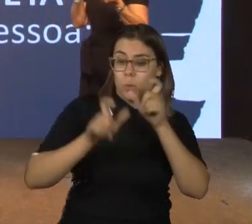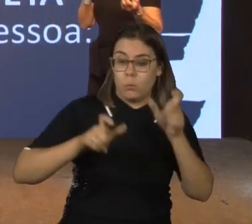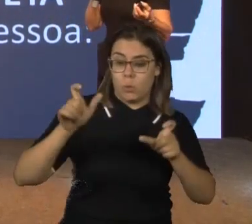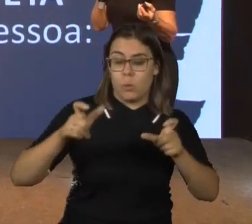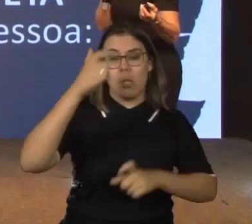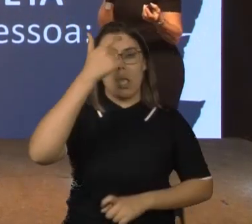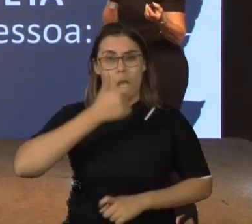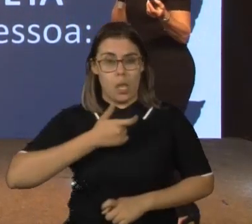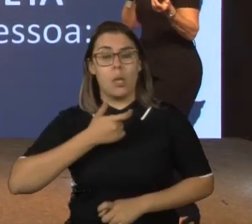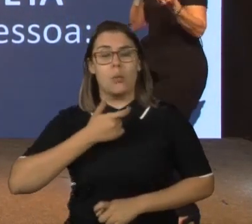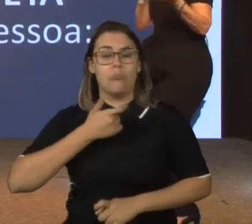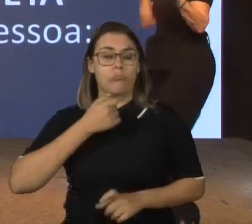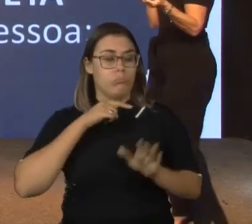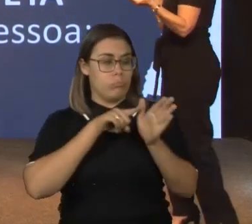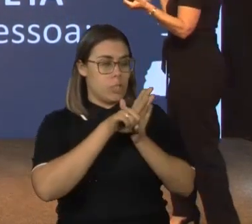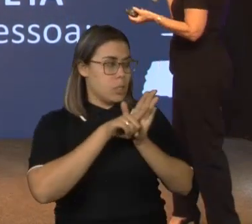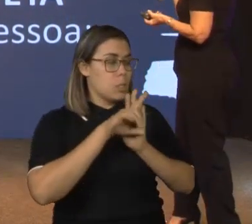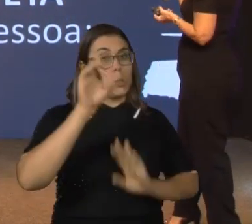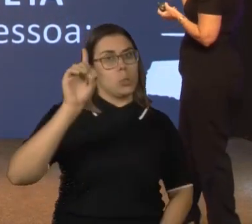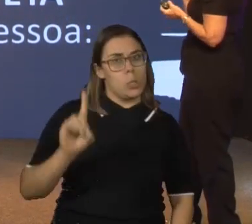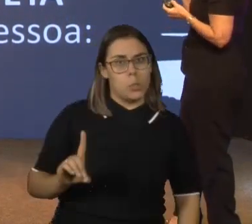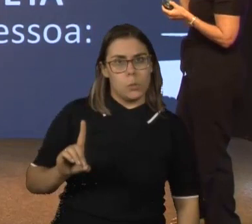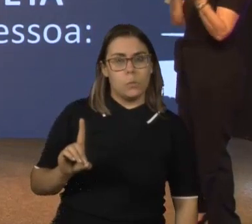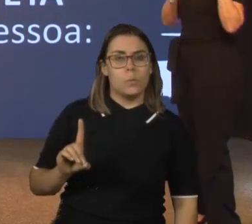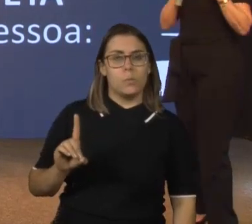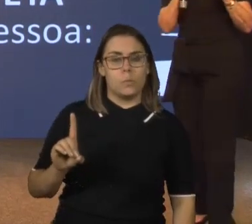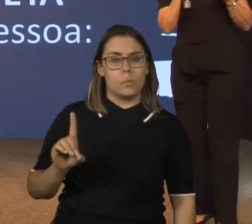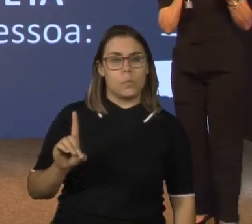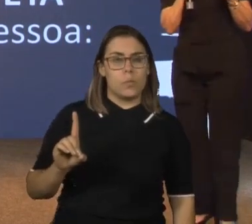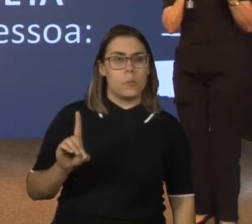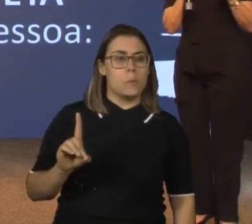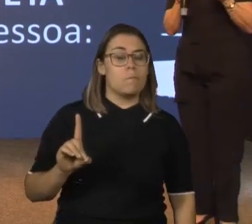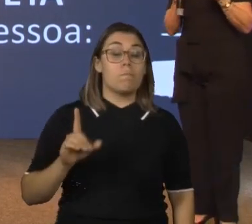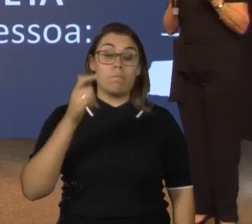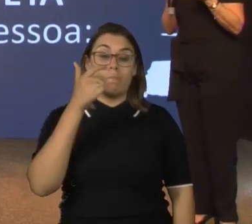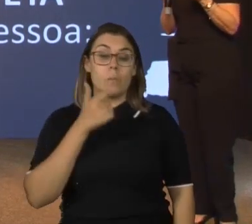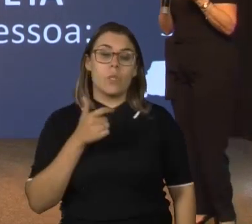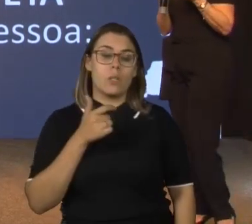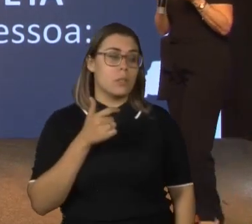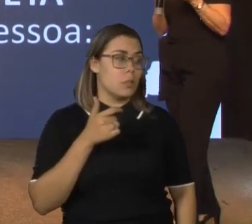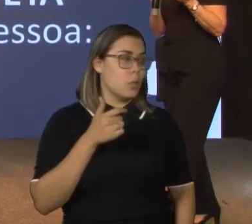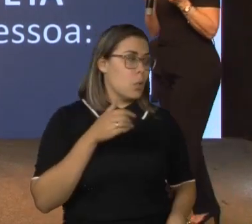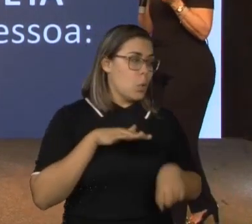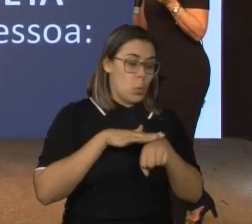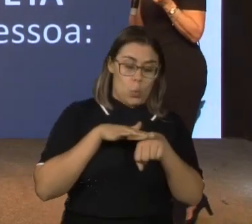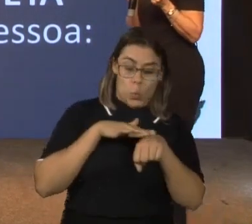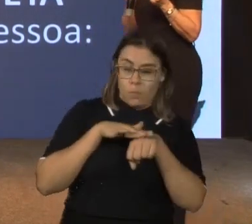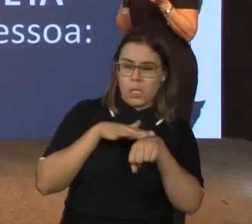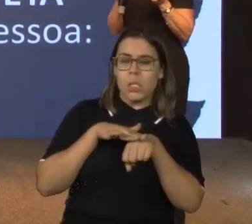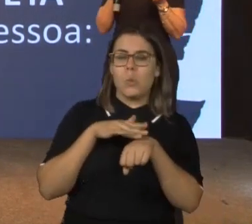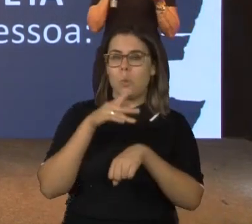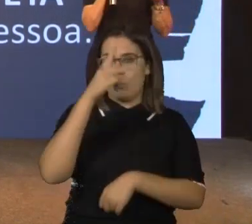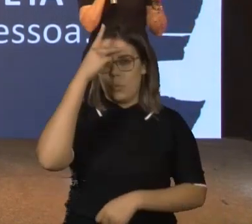parte do núcleo de direitos. Então, eu acessei uma pessoa de suporte, uma querida,